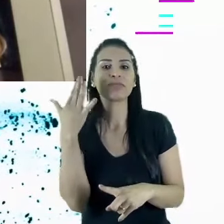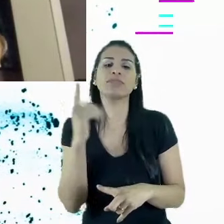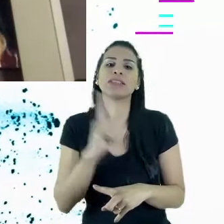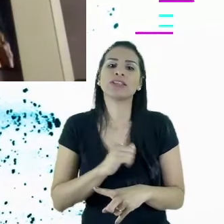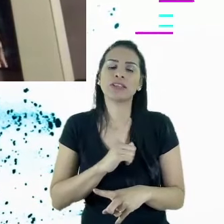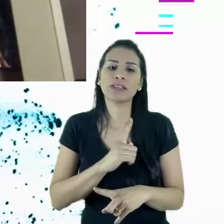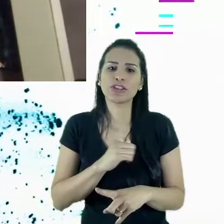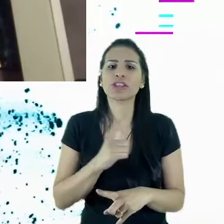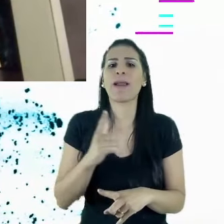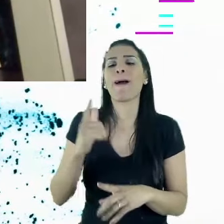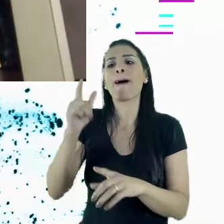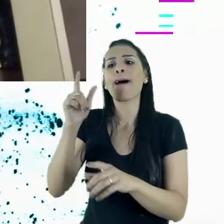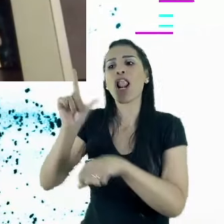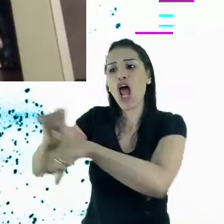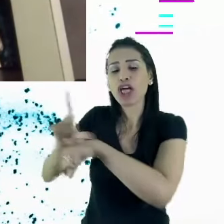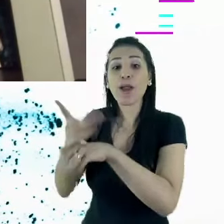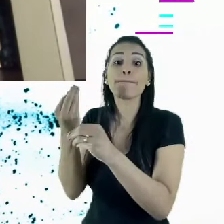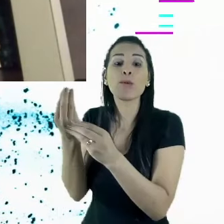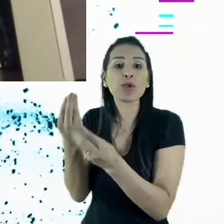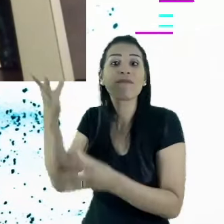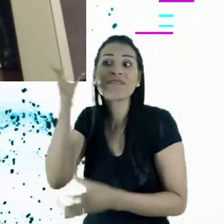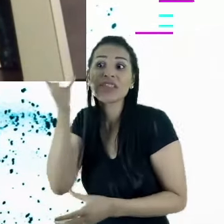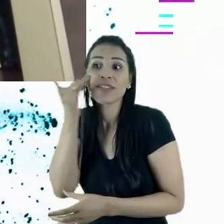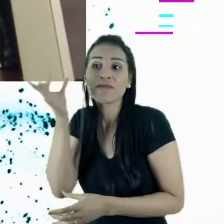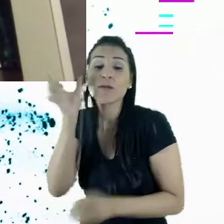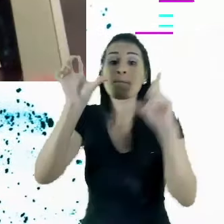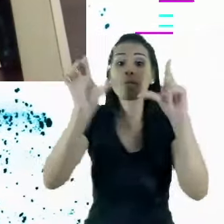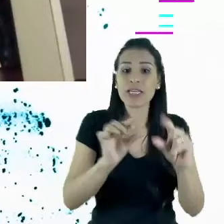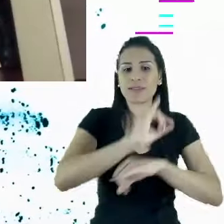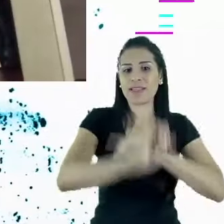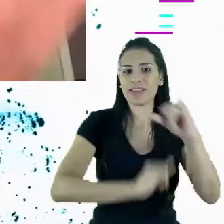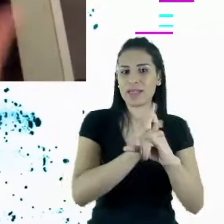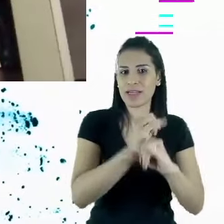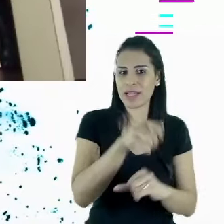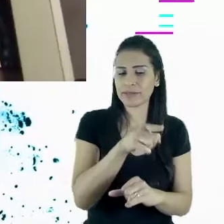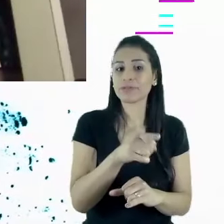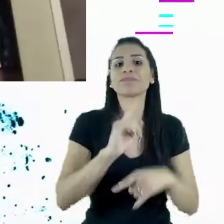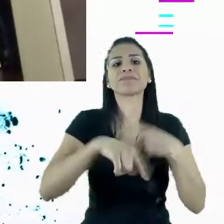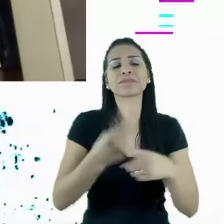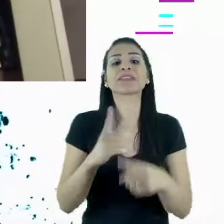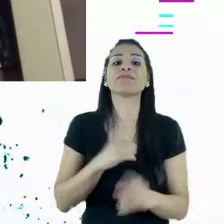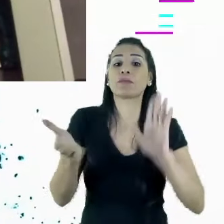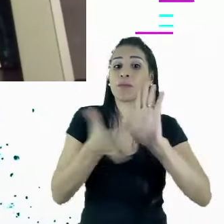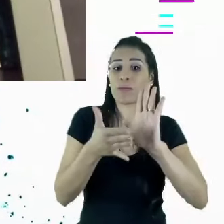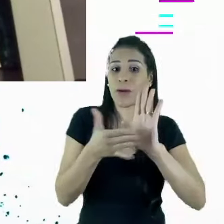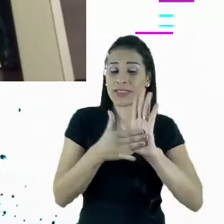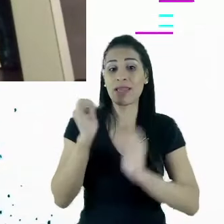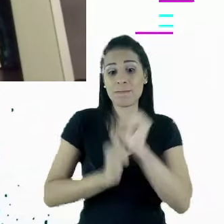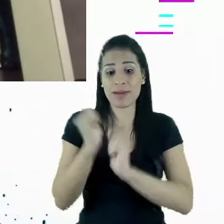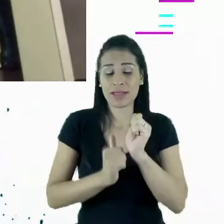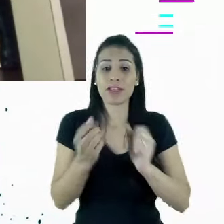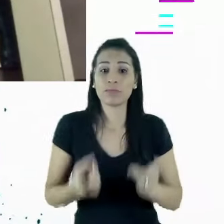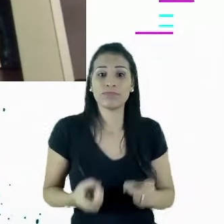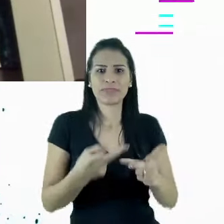muito no físico, poucos braços no digital, e eu recebi uma proposta de venda, vendi a empresa no final